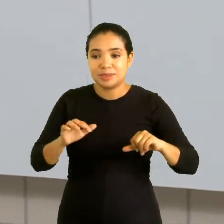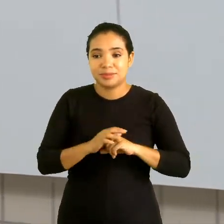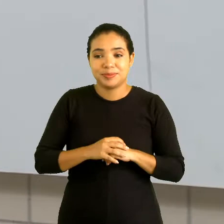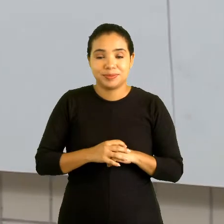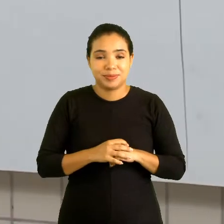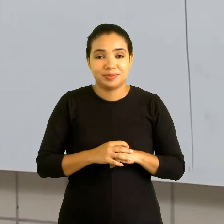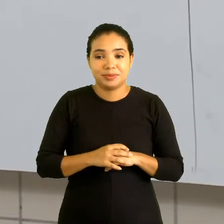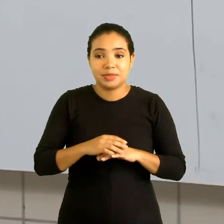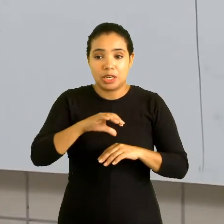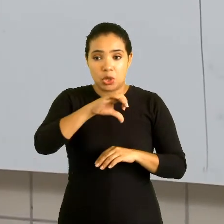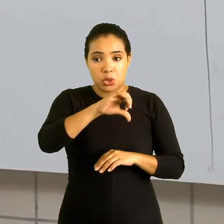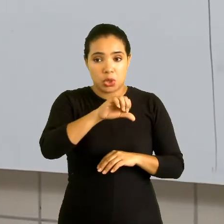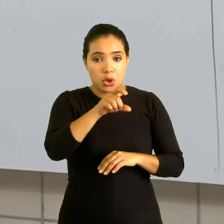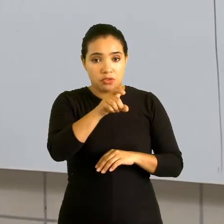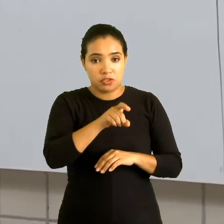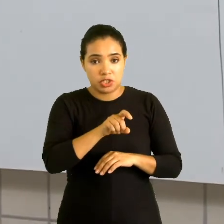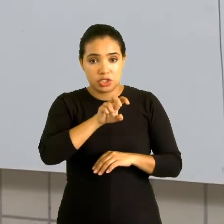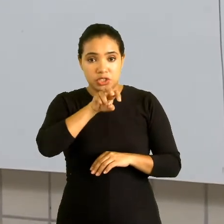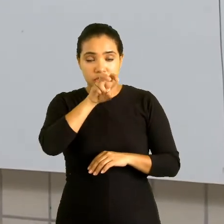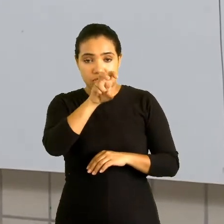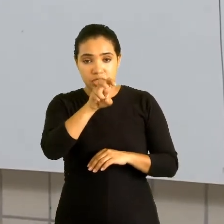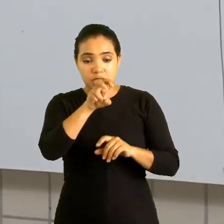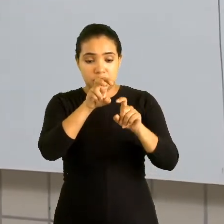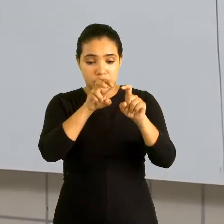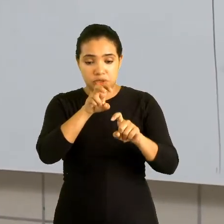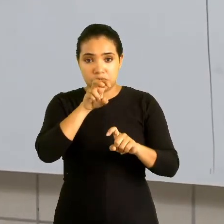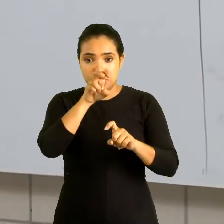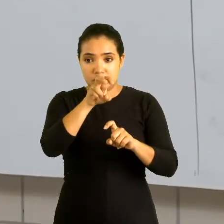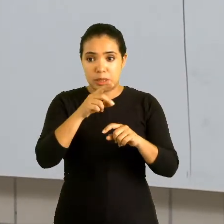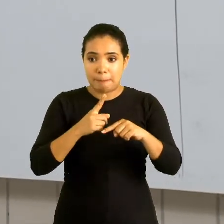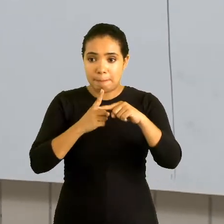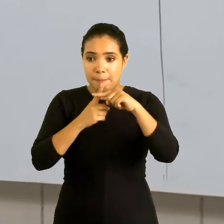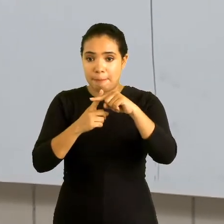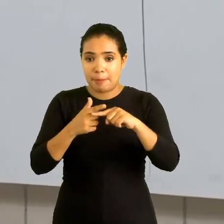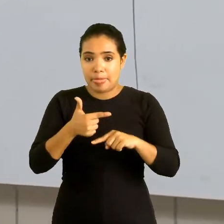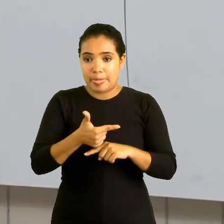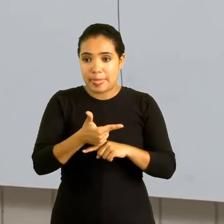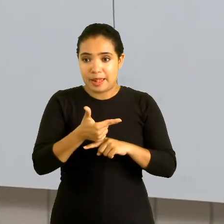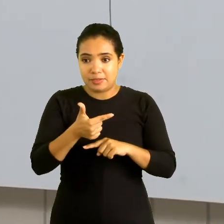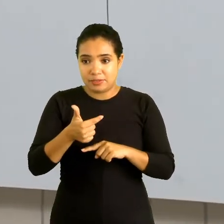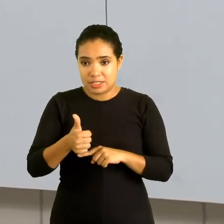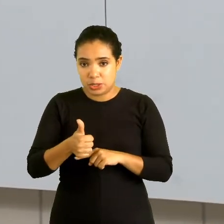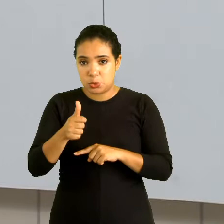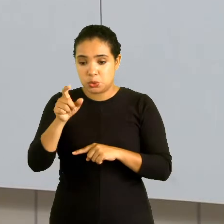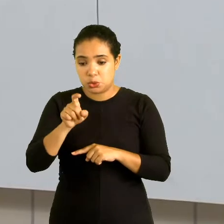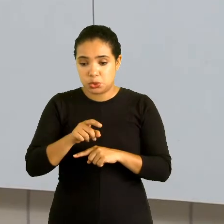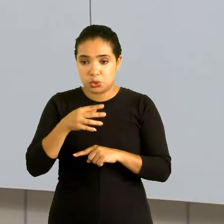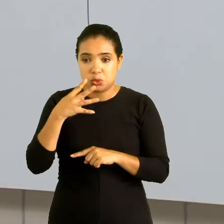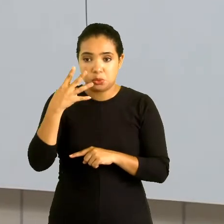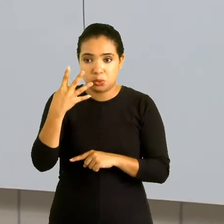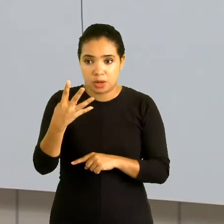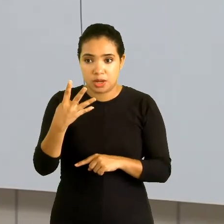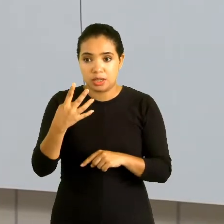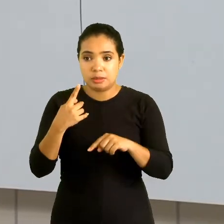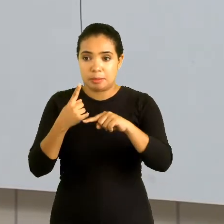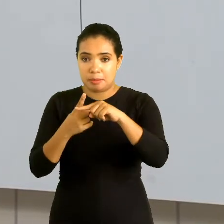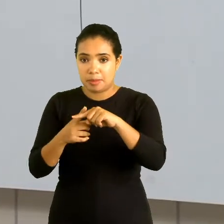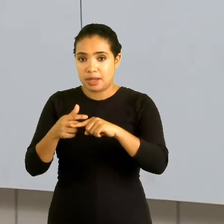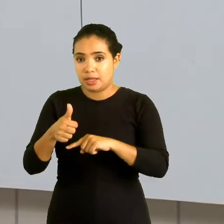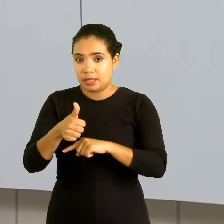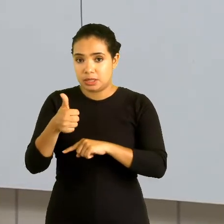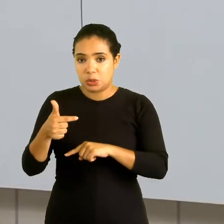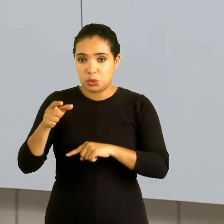9x elevado à quinta mais 21x elevado à quarta mais